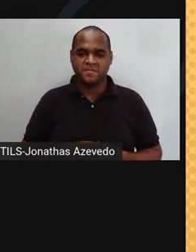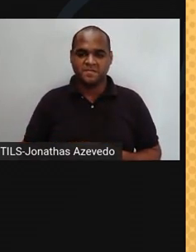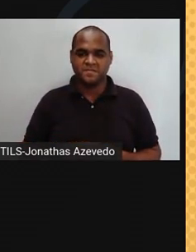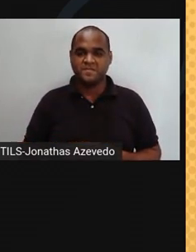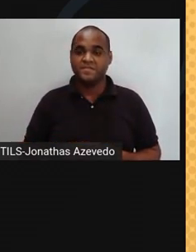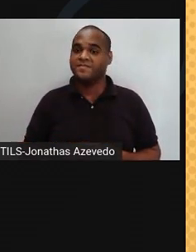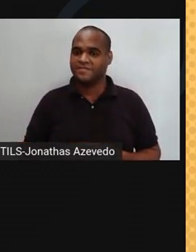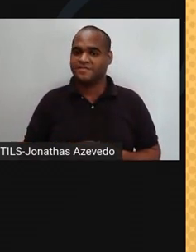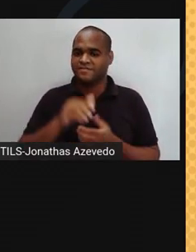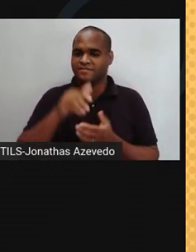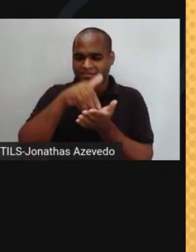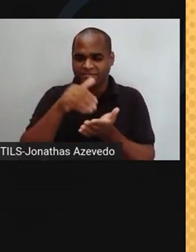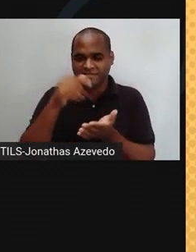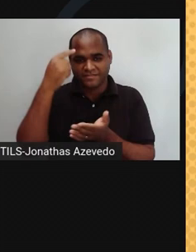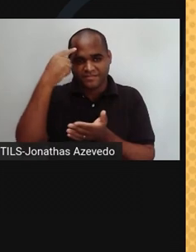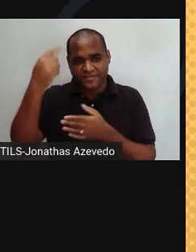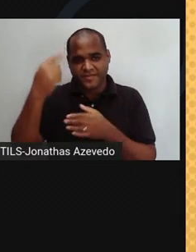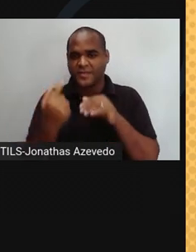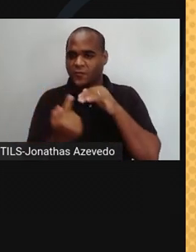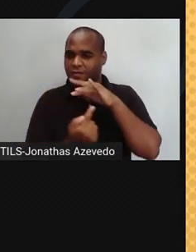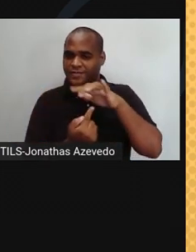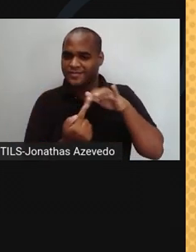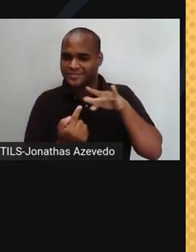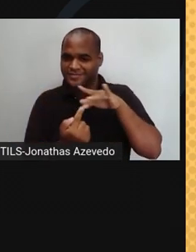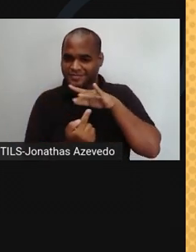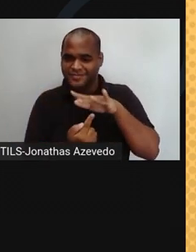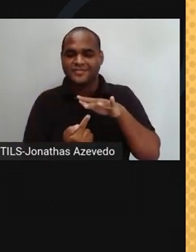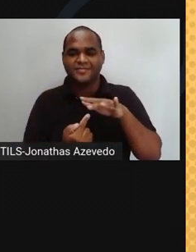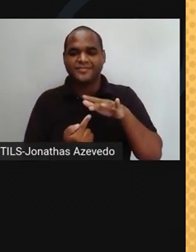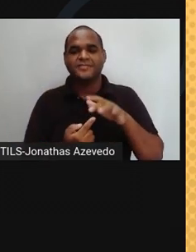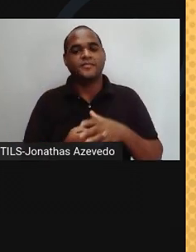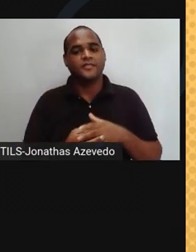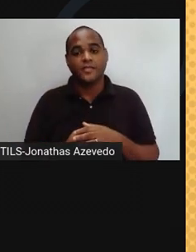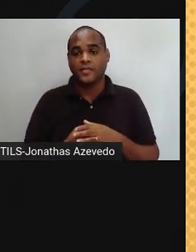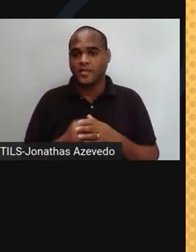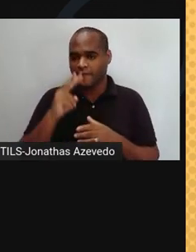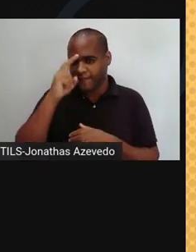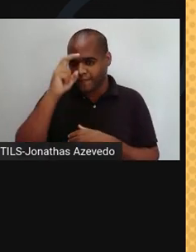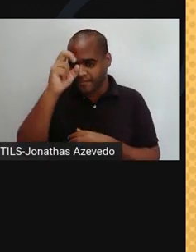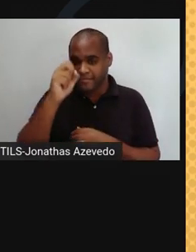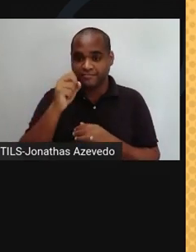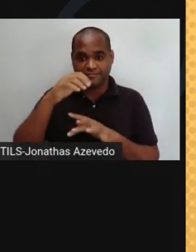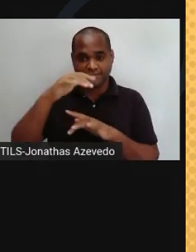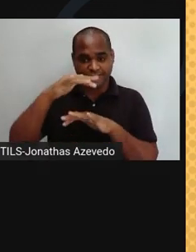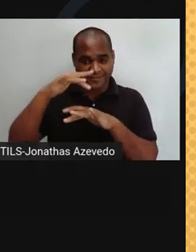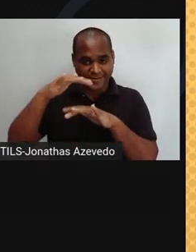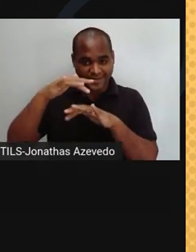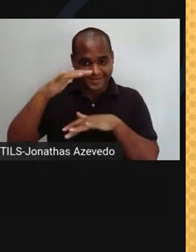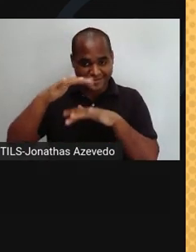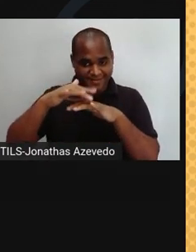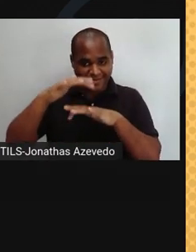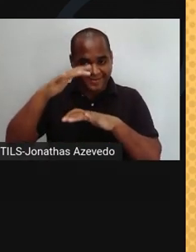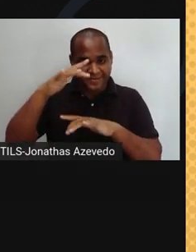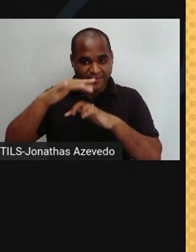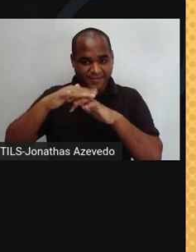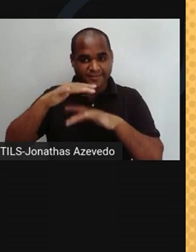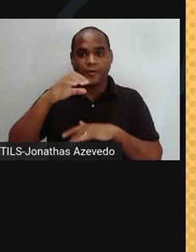Por último, o estado gasoso. O vapor da panela está em estado gasoso.